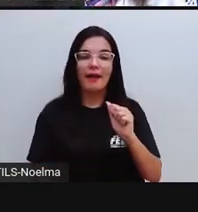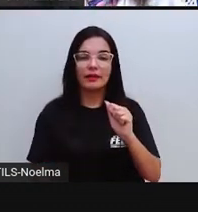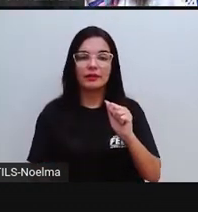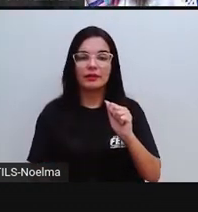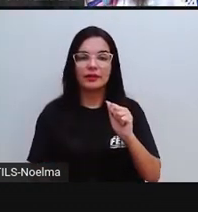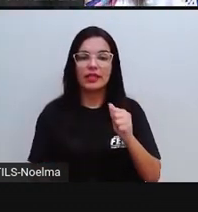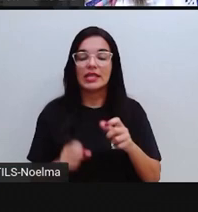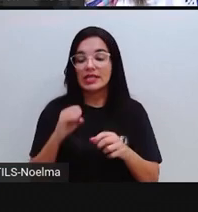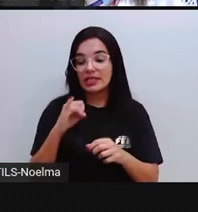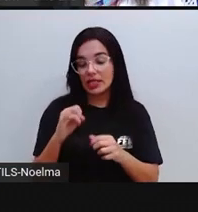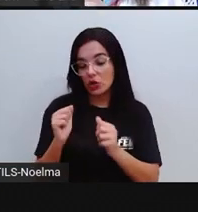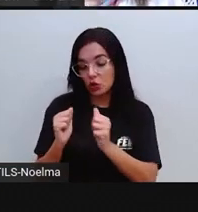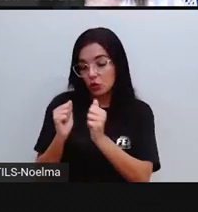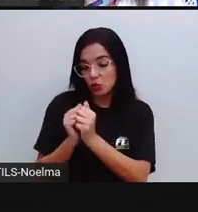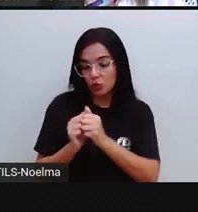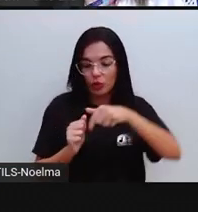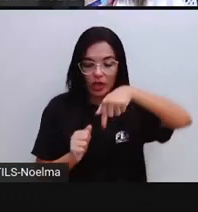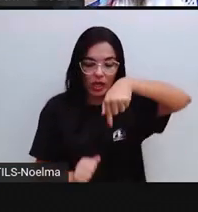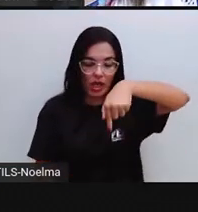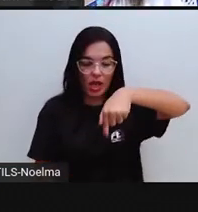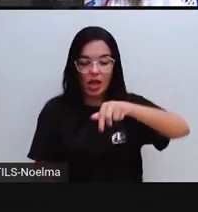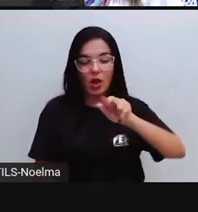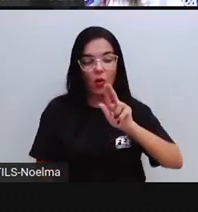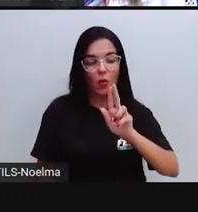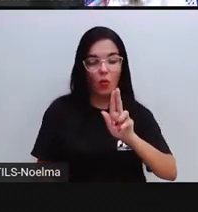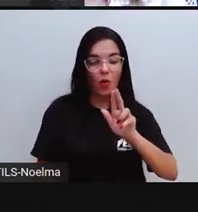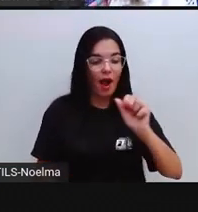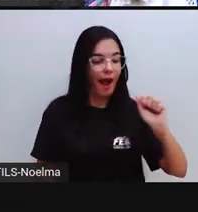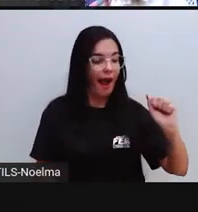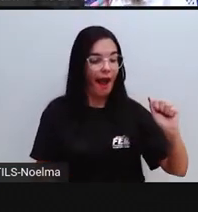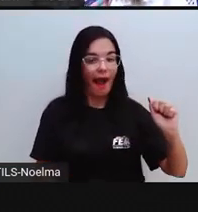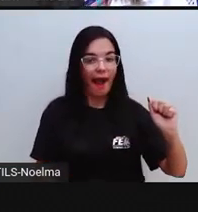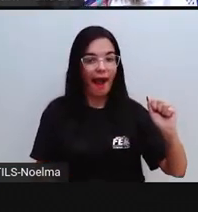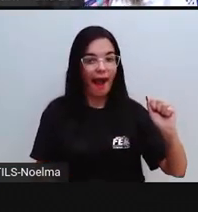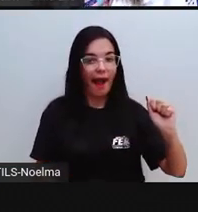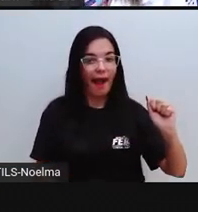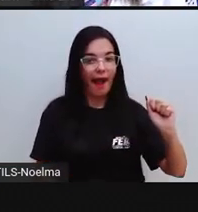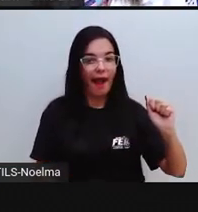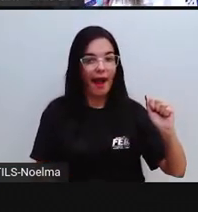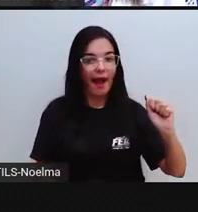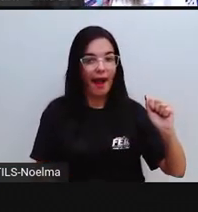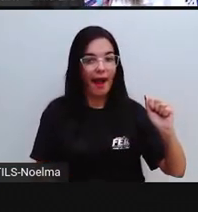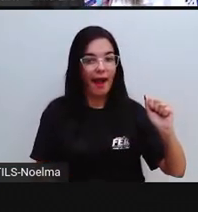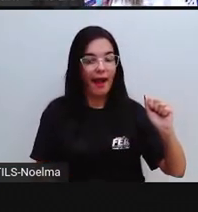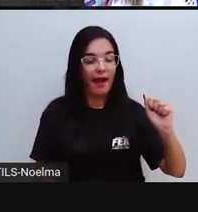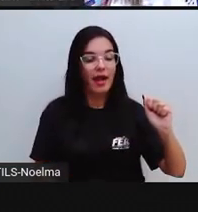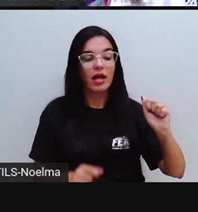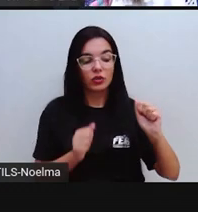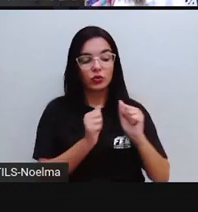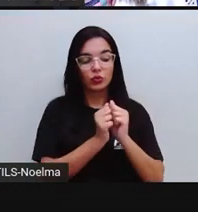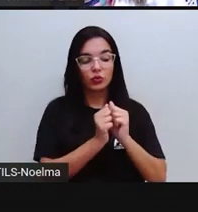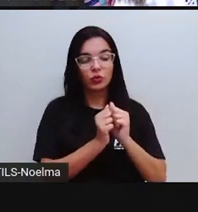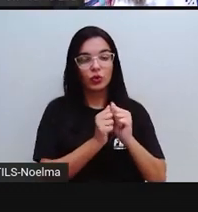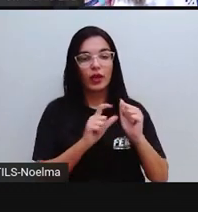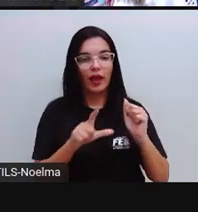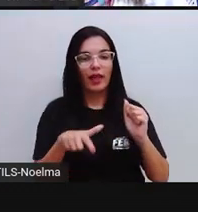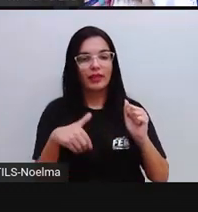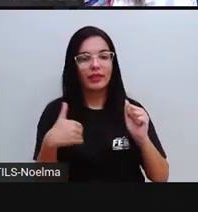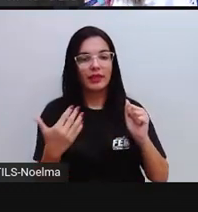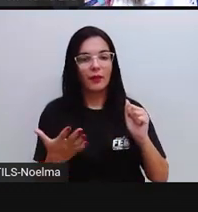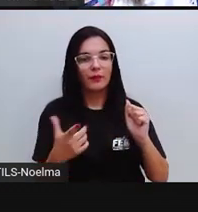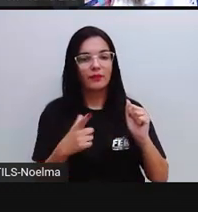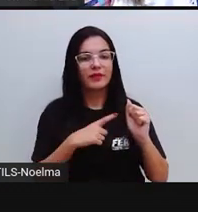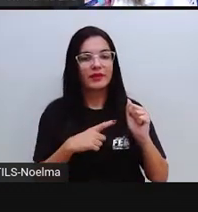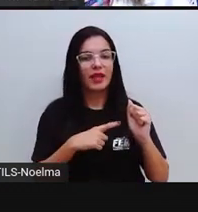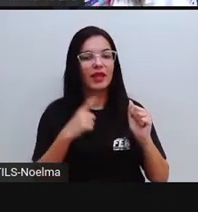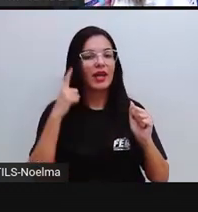pronunciamos a letra U. Pro até deu um exemplo da palavra quadro. Lembram disso? Quadro. Olha